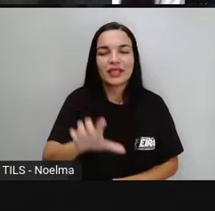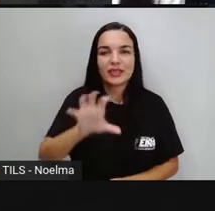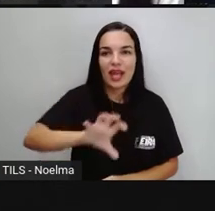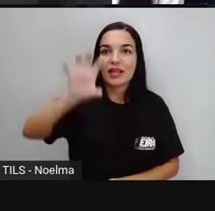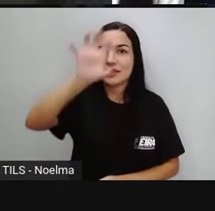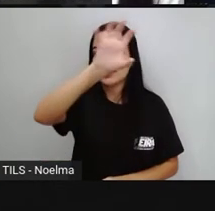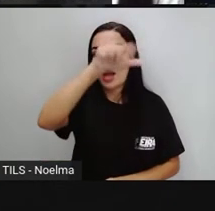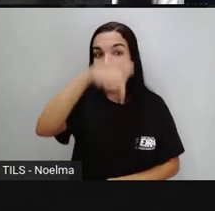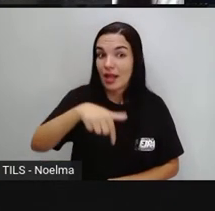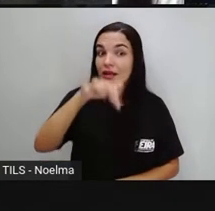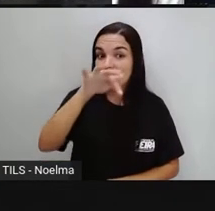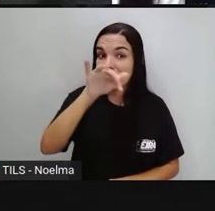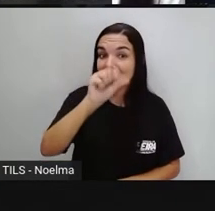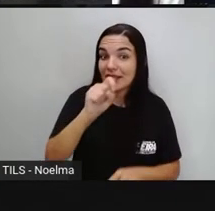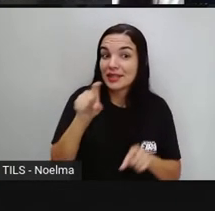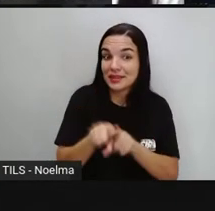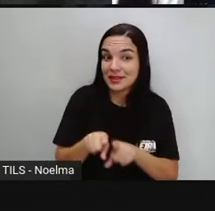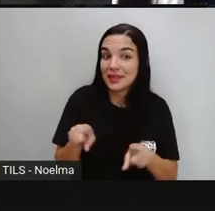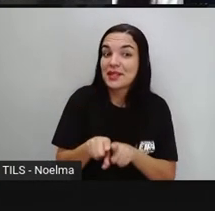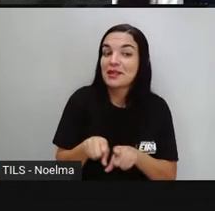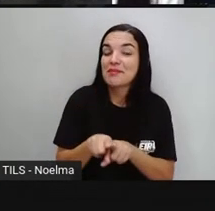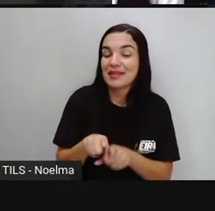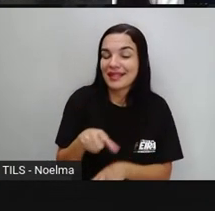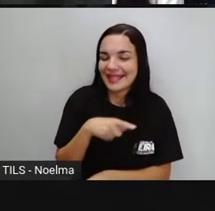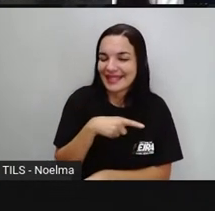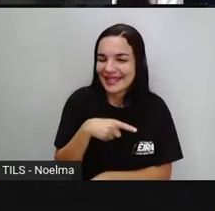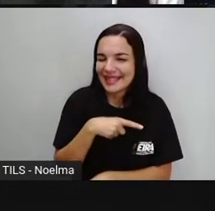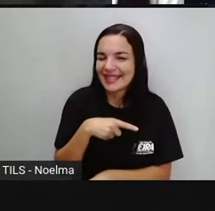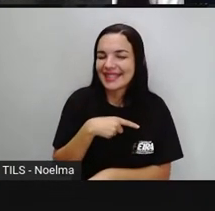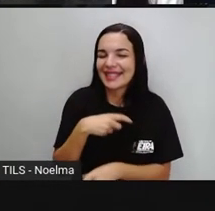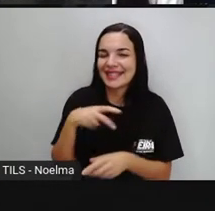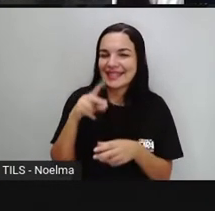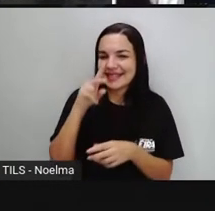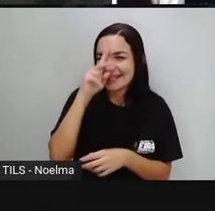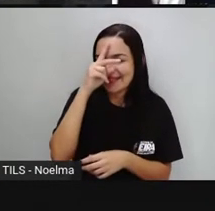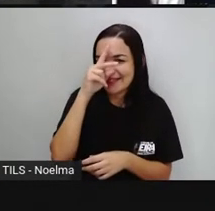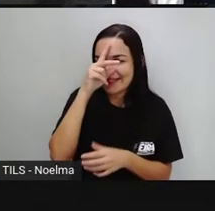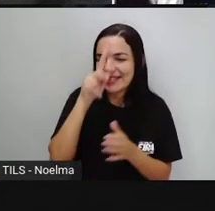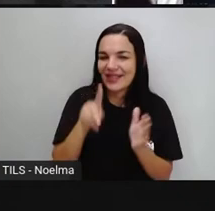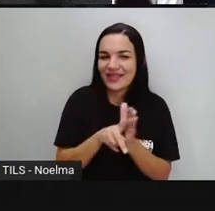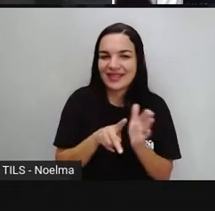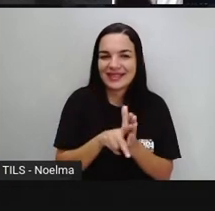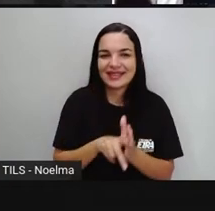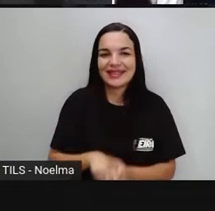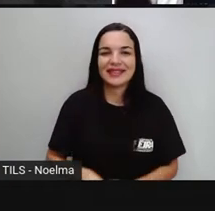aqui em Feira de Santana também fazem parte, né? Do contexto histórico e cultural.